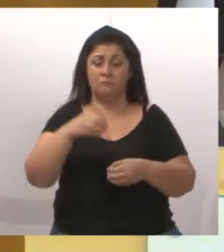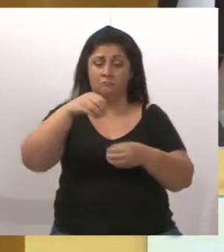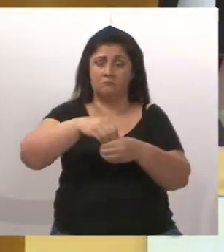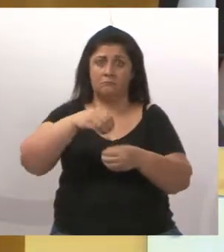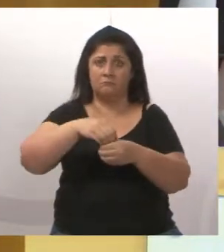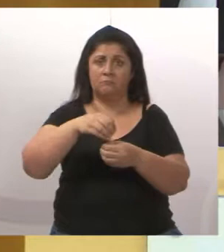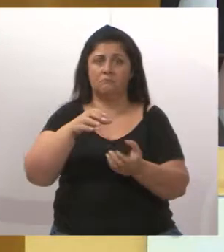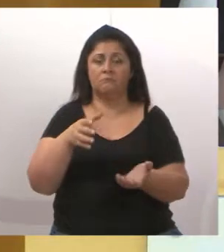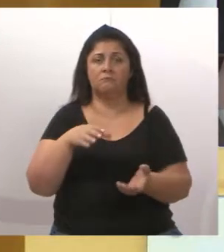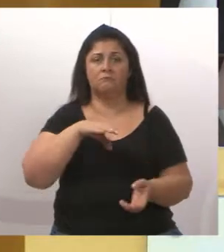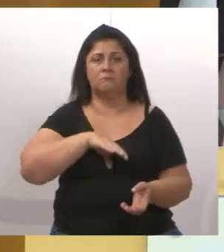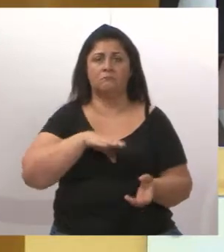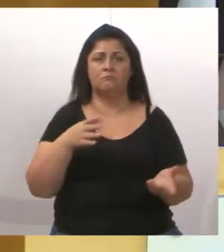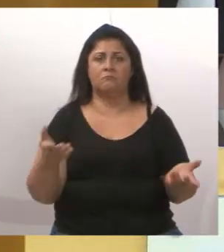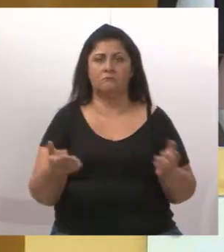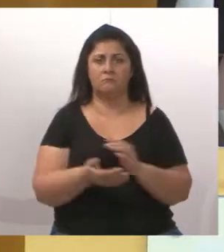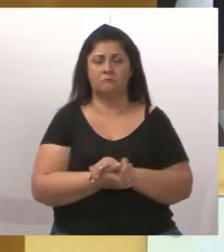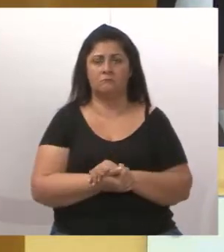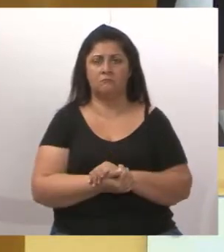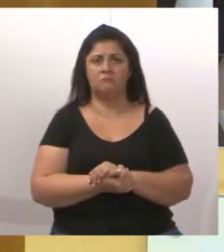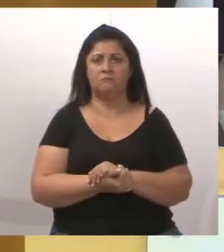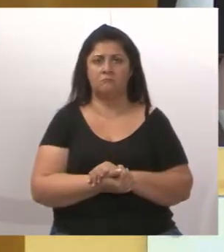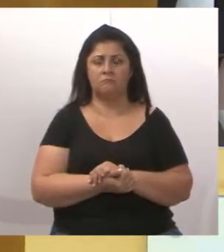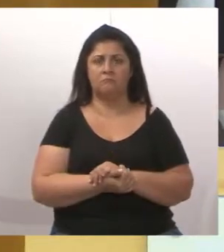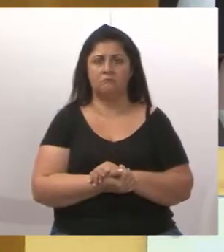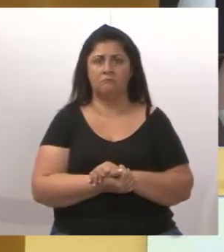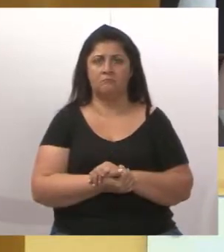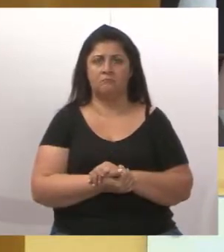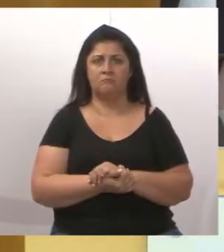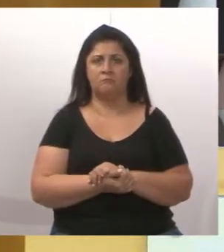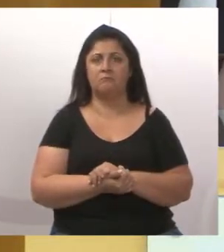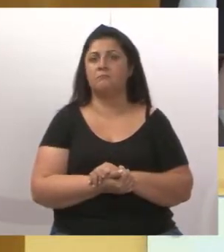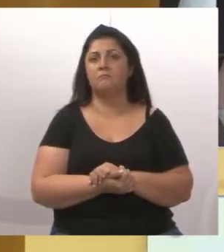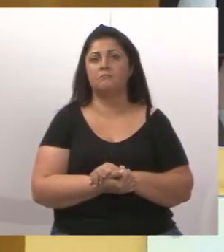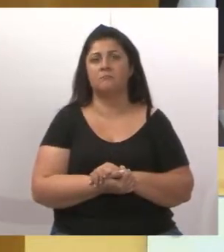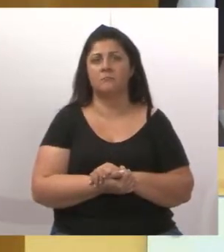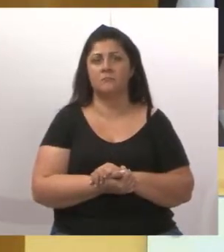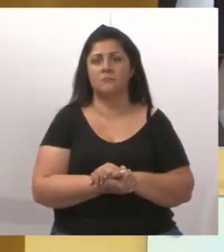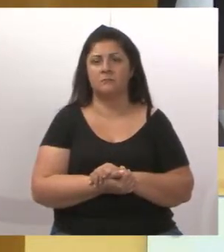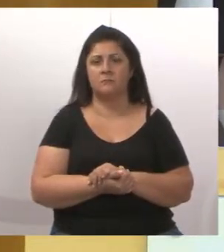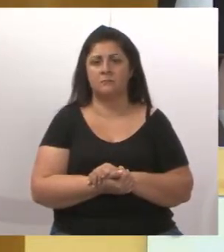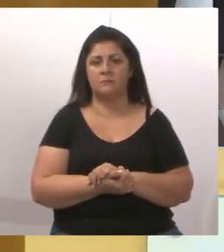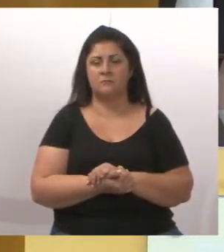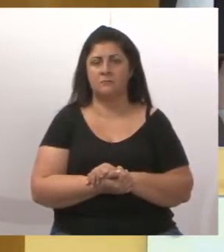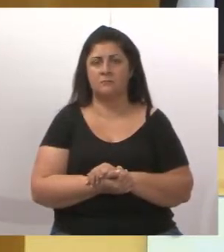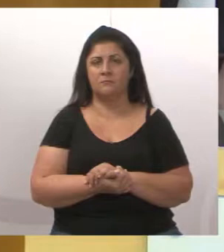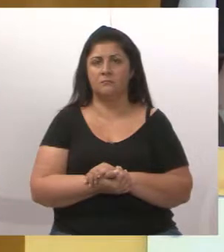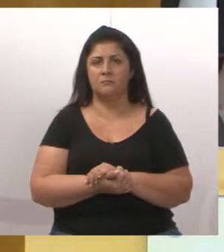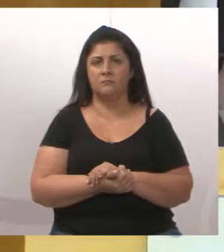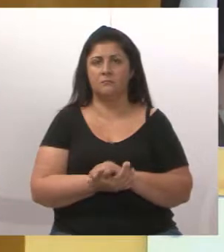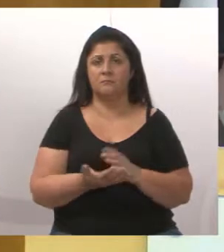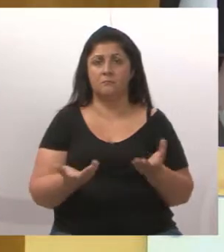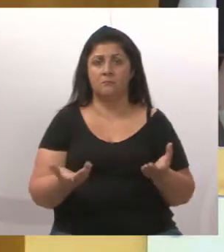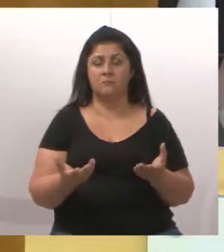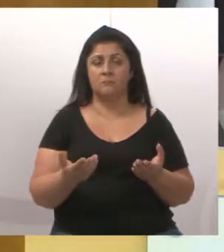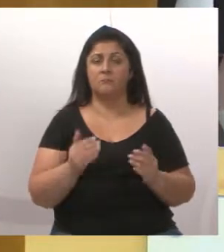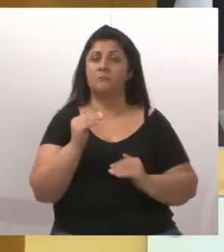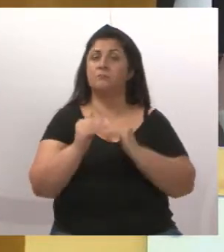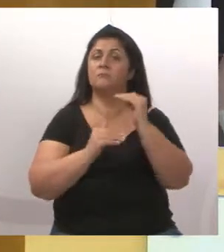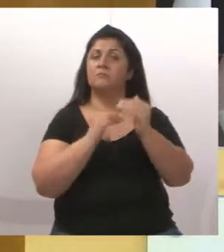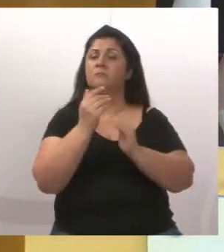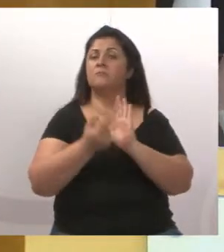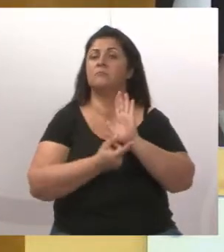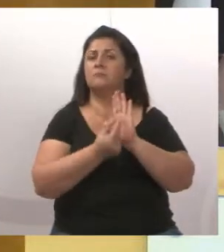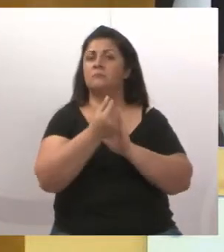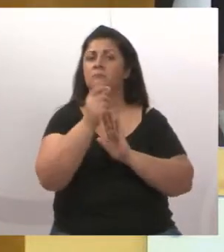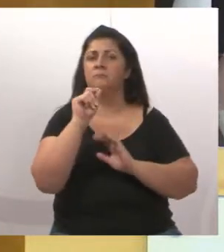cidade, o território de Jacareí. Então, a questão dentro do desenvolvimento econômico é o